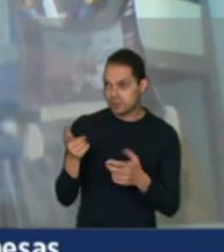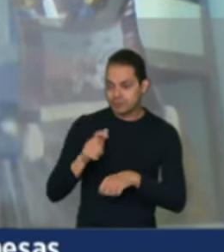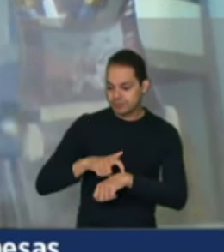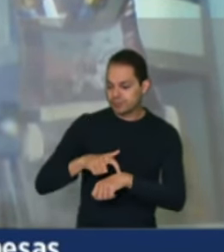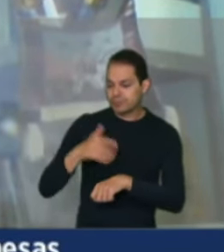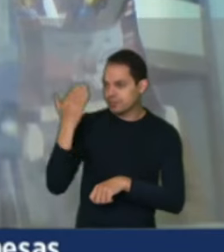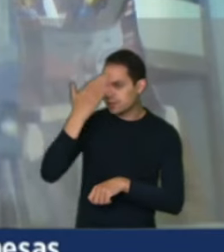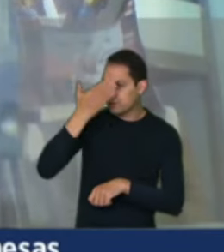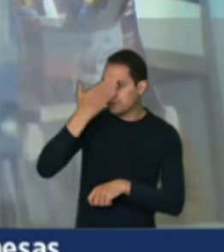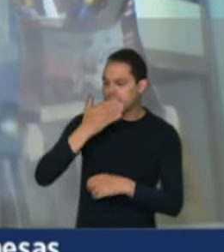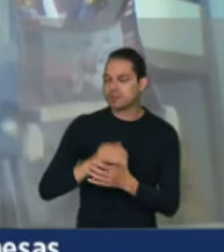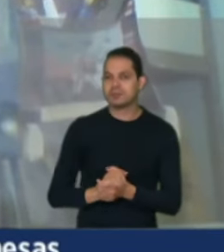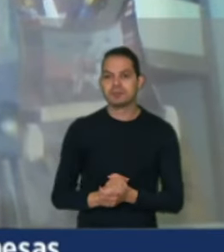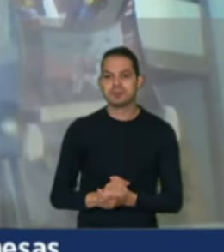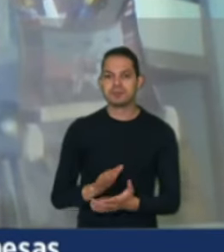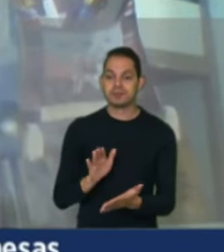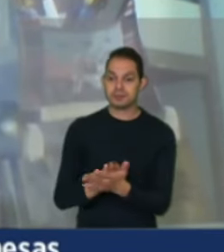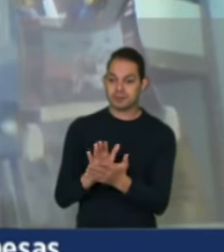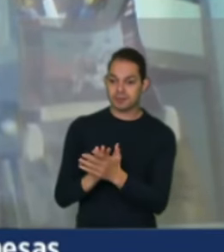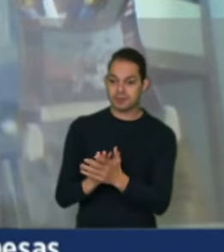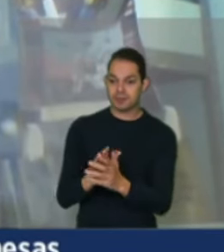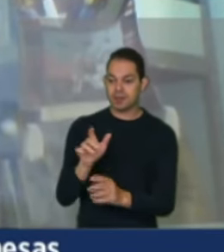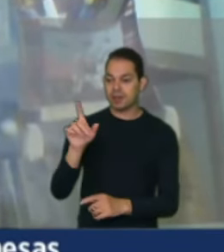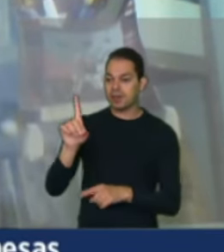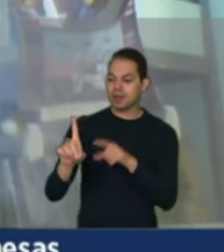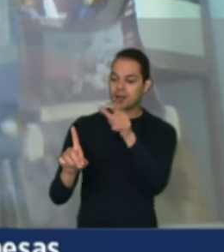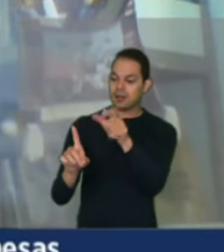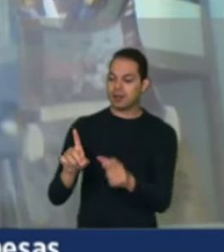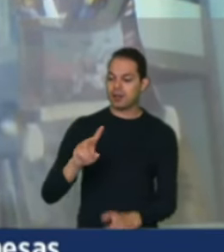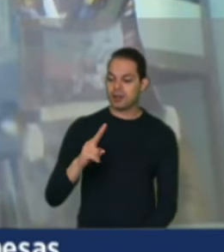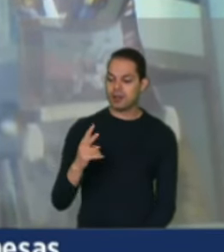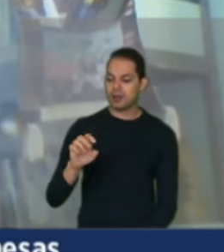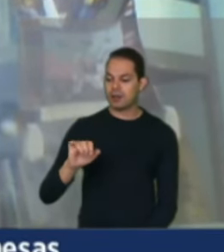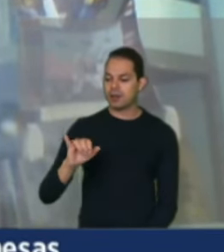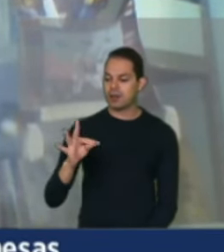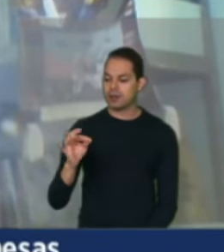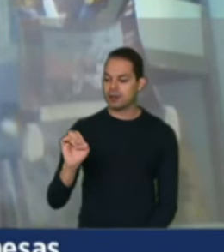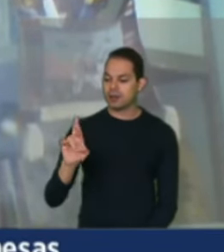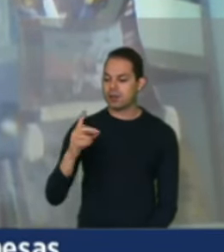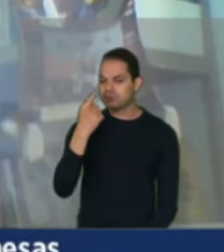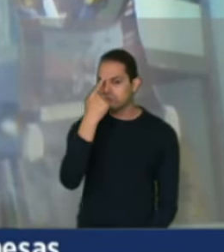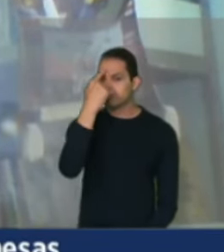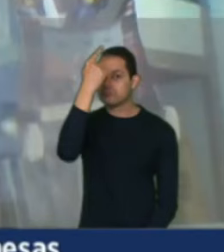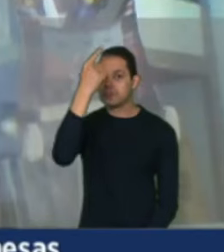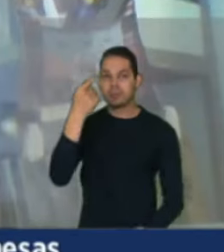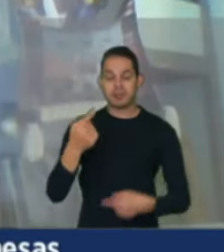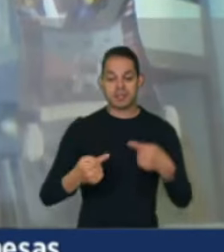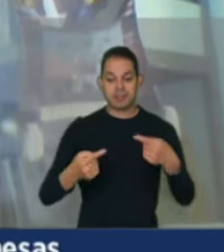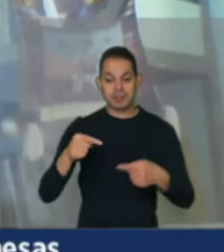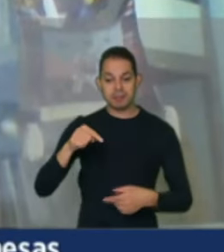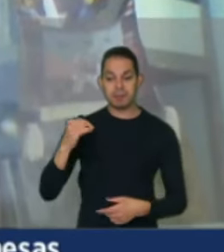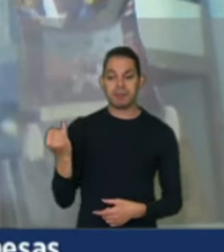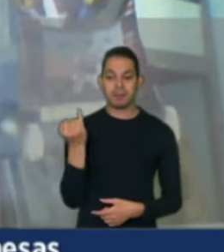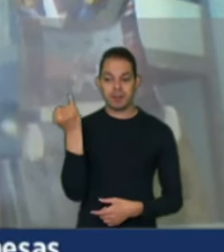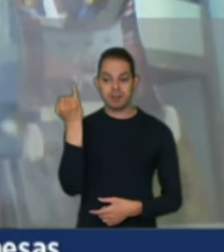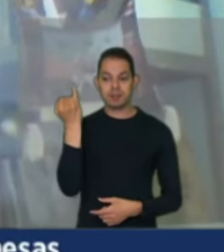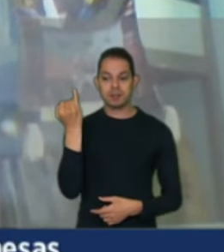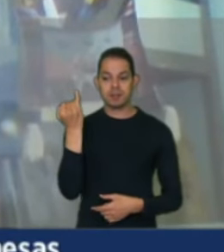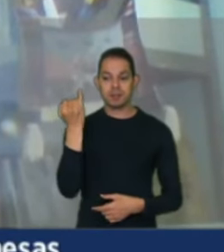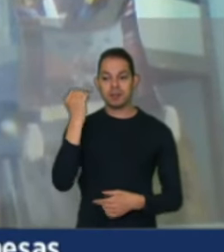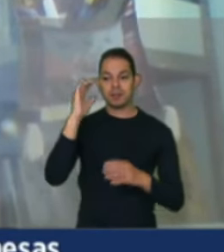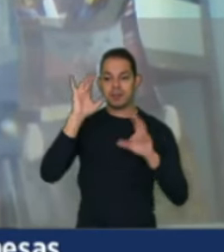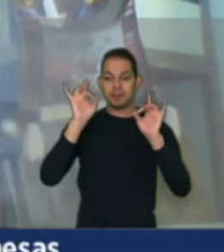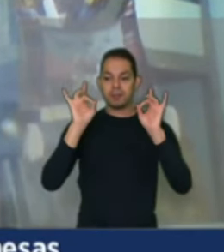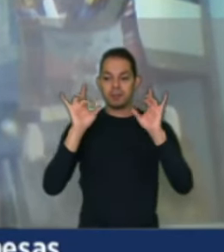Parabenizar o deputado Heitor pela iniciativa desse importante debate, especialmente nesse